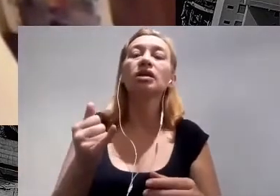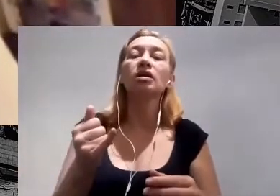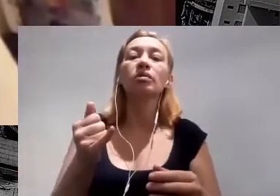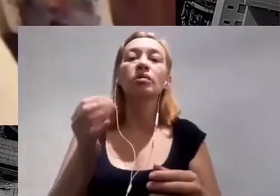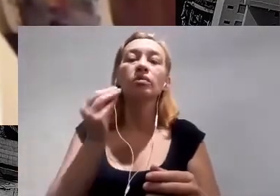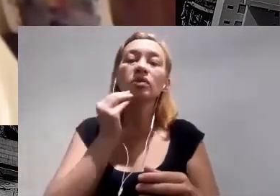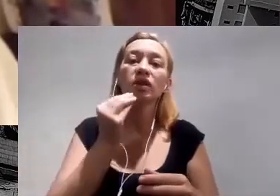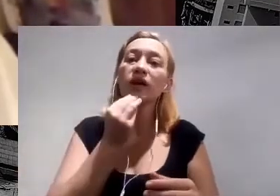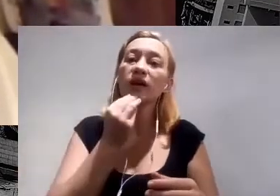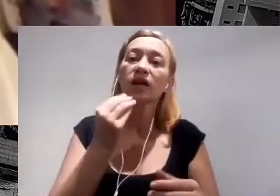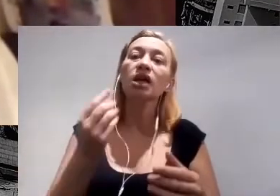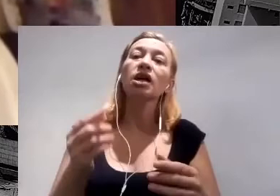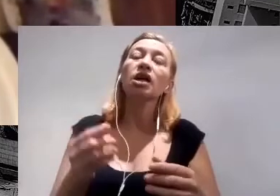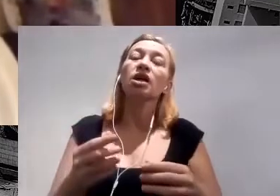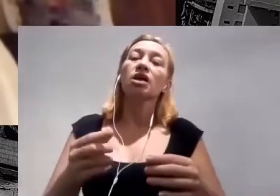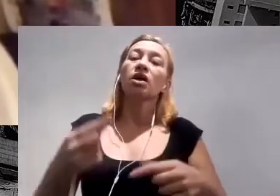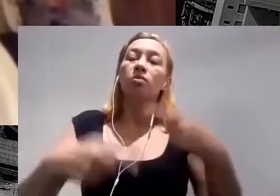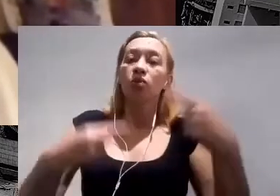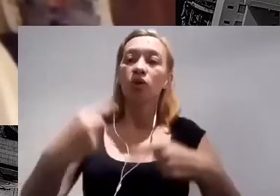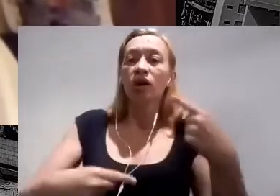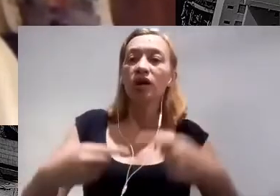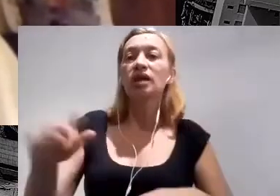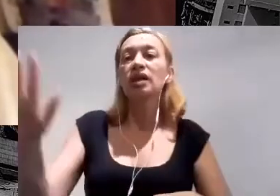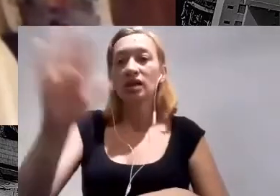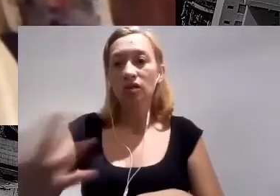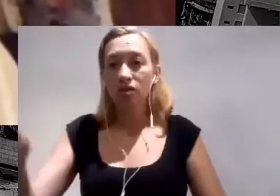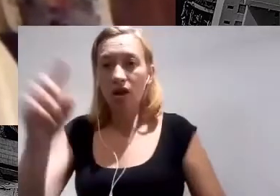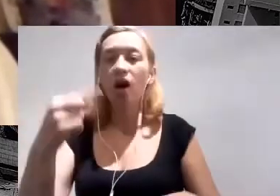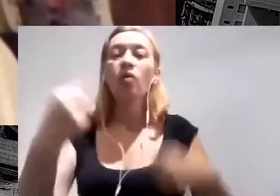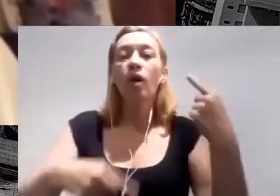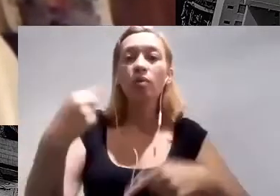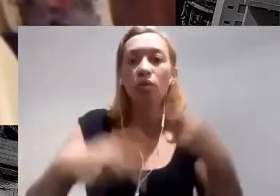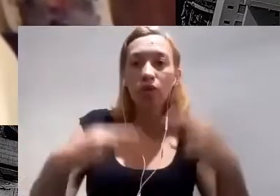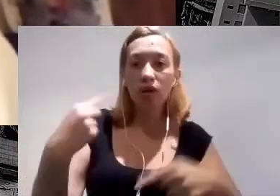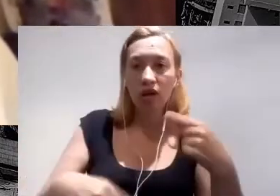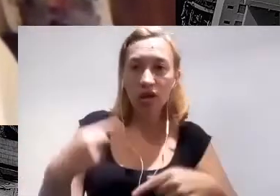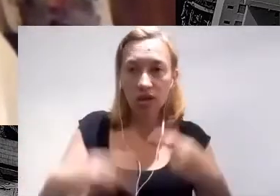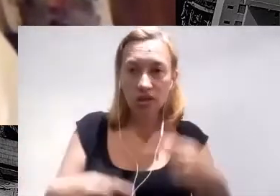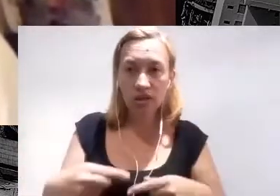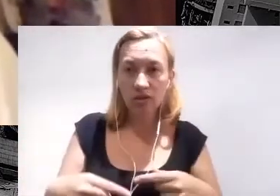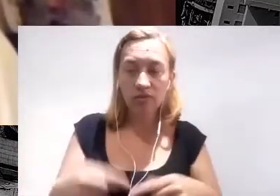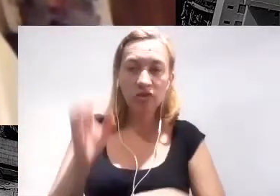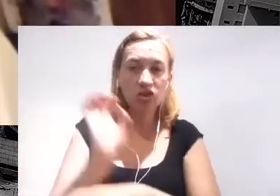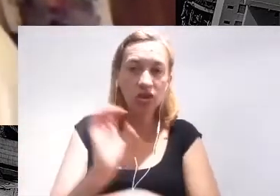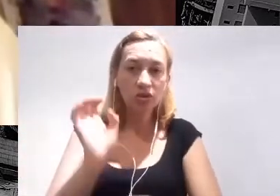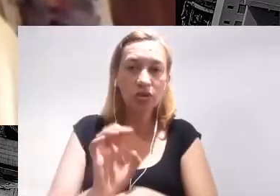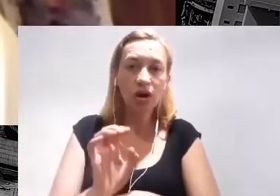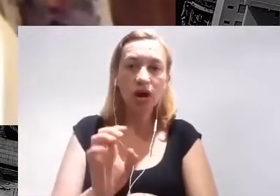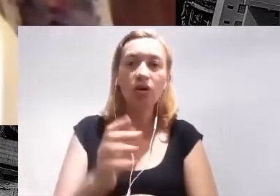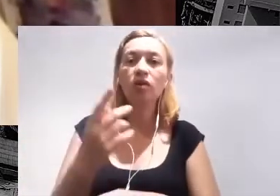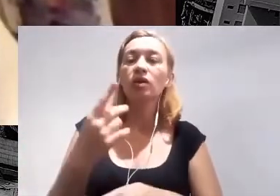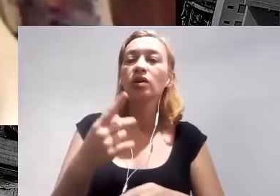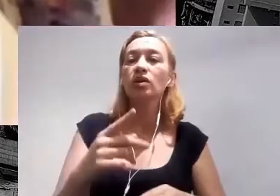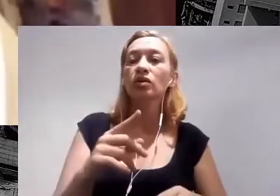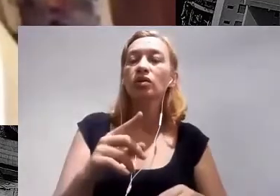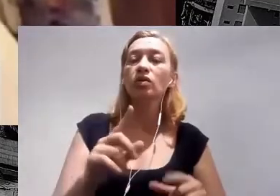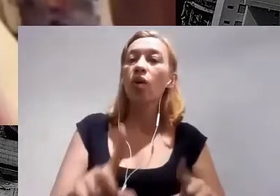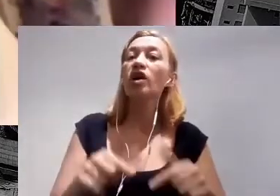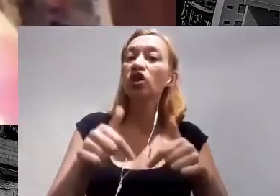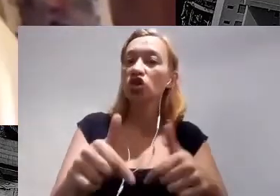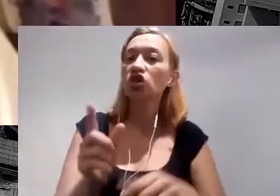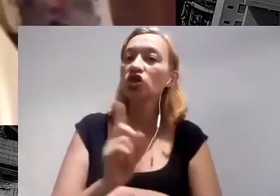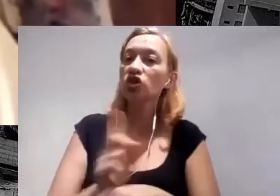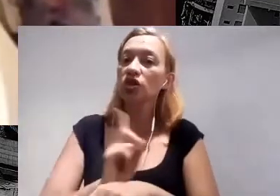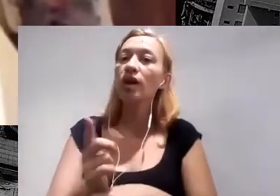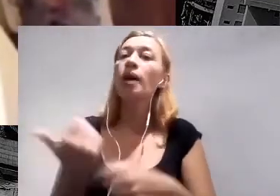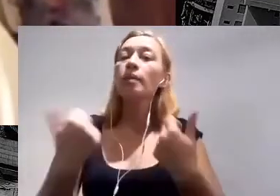recursos hídricos, com a política estadual, estaduais dos recursos hídricos, com seus instrumentos de gestão, onde temos que organizar,